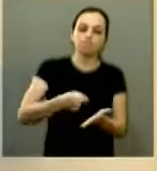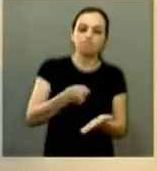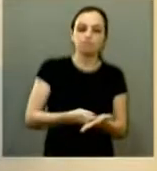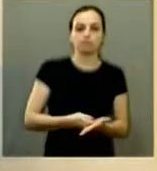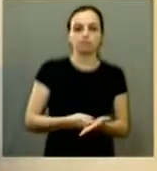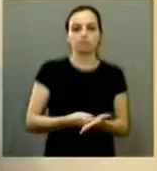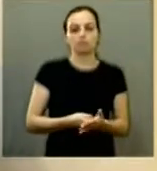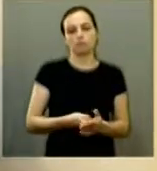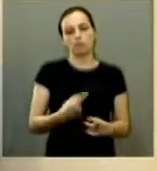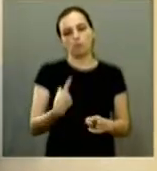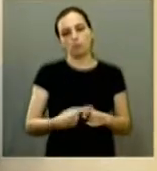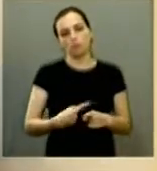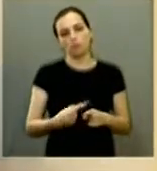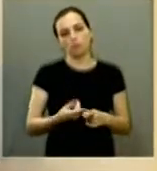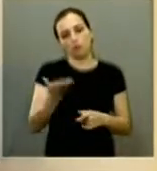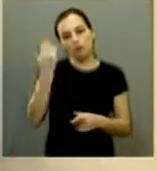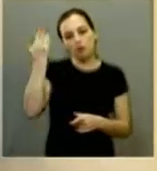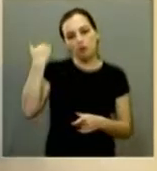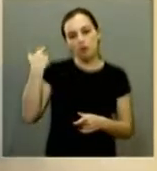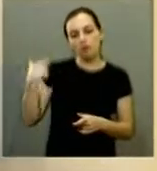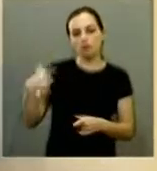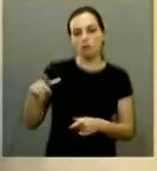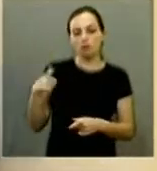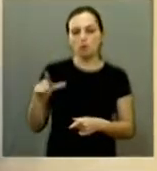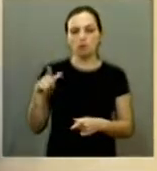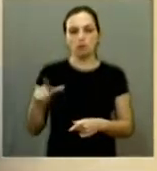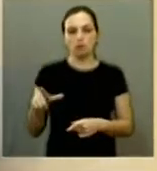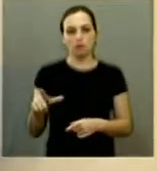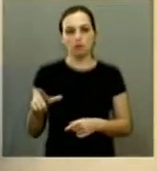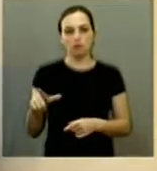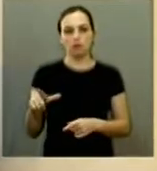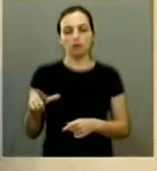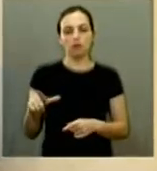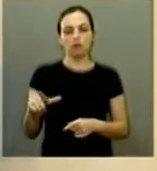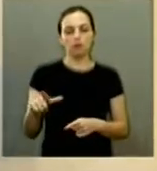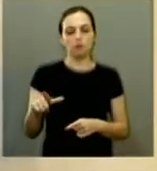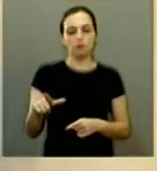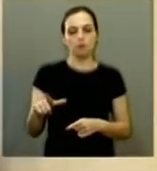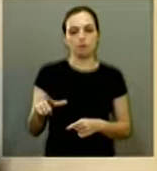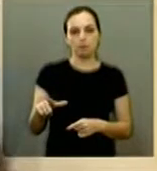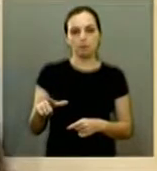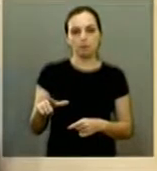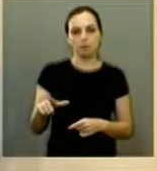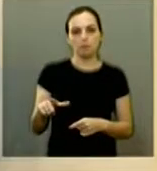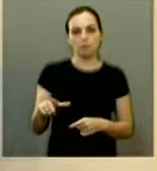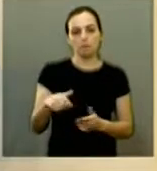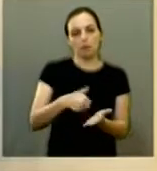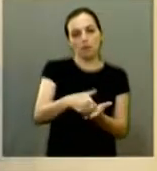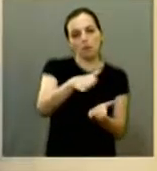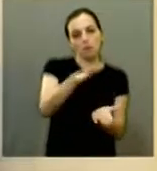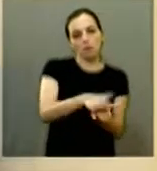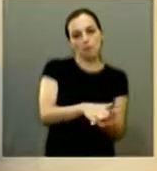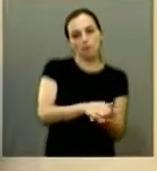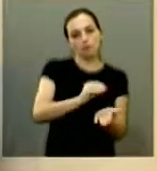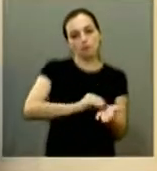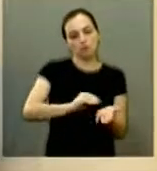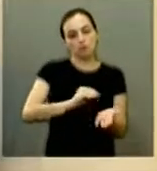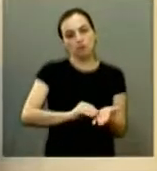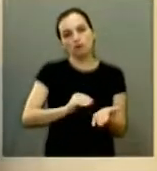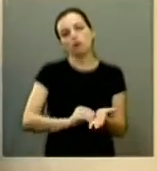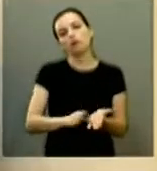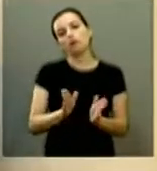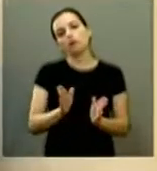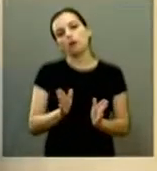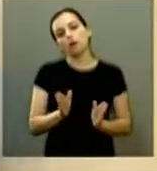porque antigamente não tinha não foi dado viu Juliana o talão de multa a secretaria agora